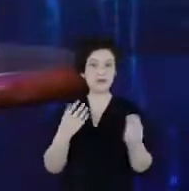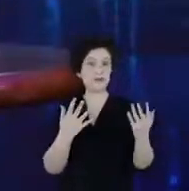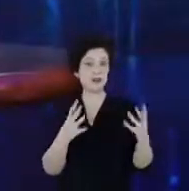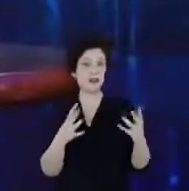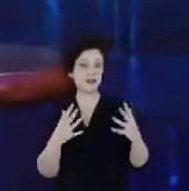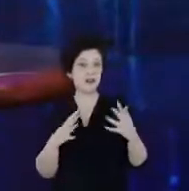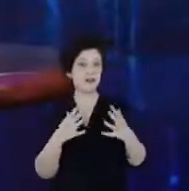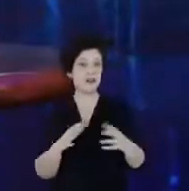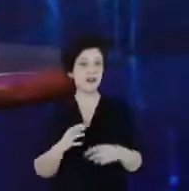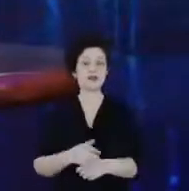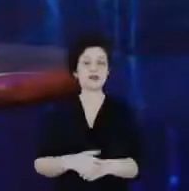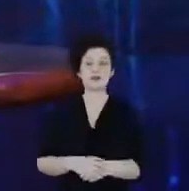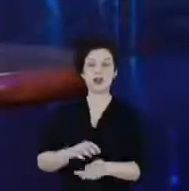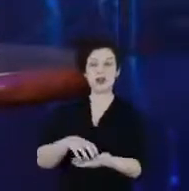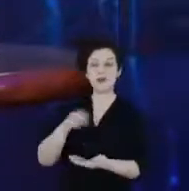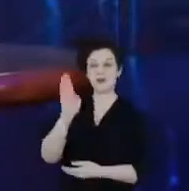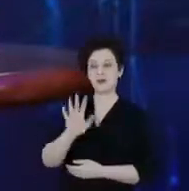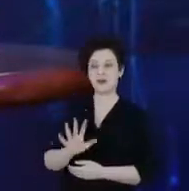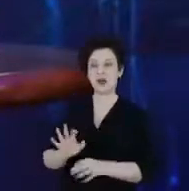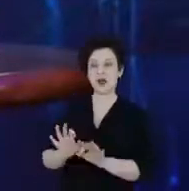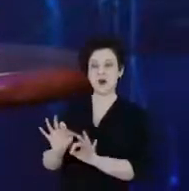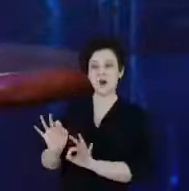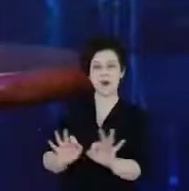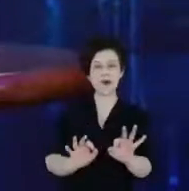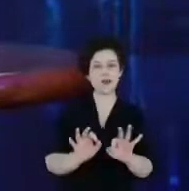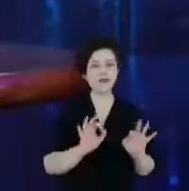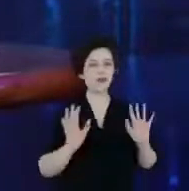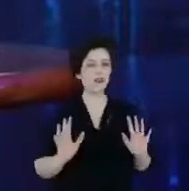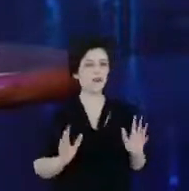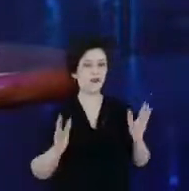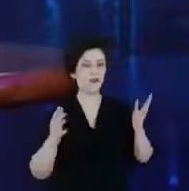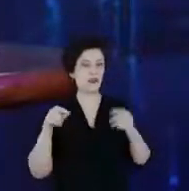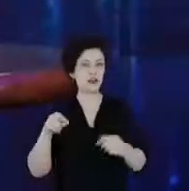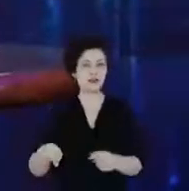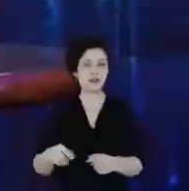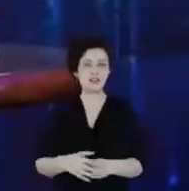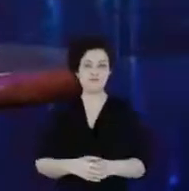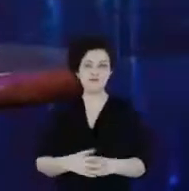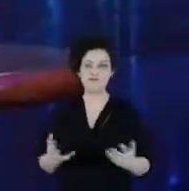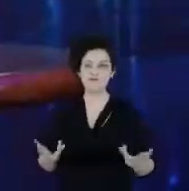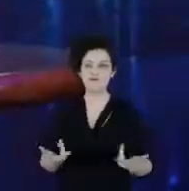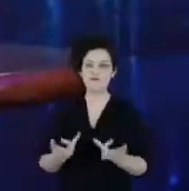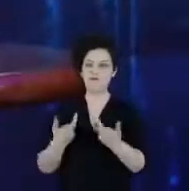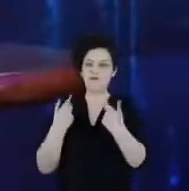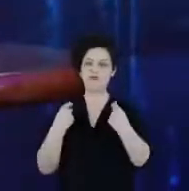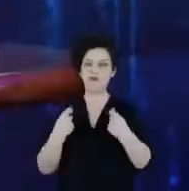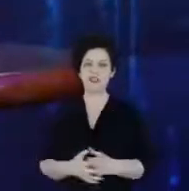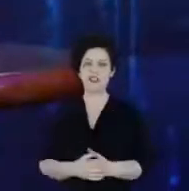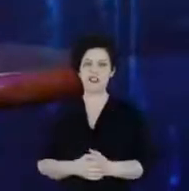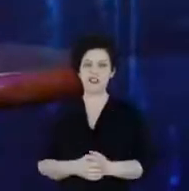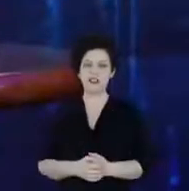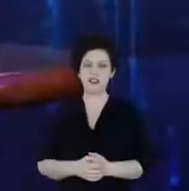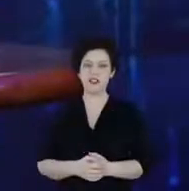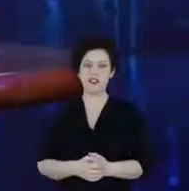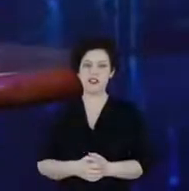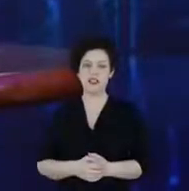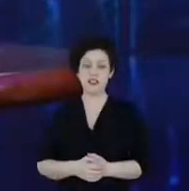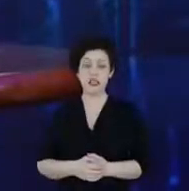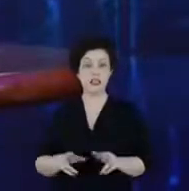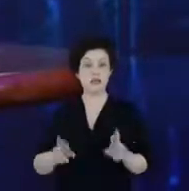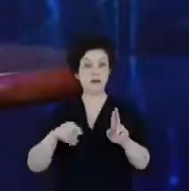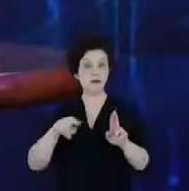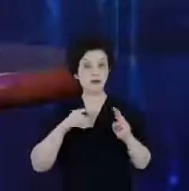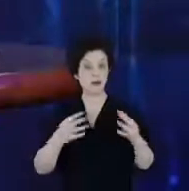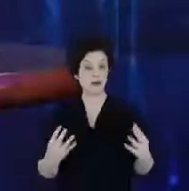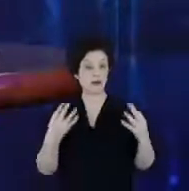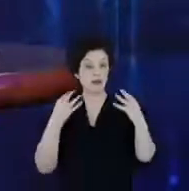Anel, a toda a organização desse evento. Realmente é um evento riquíssimo, que eu espero que todos também que estão nos assistindo aproveitem